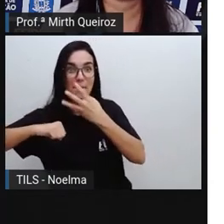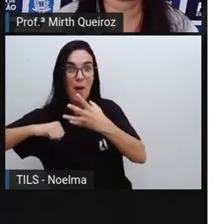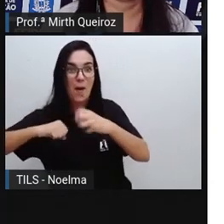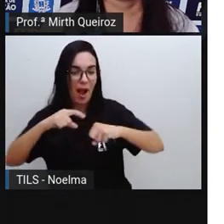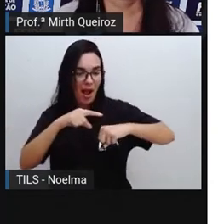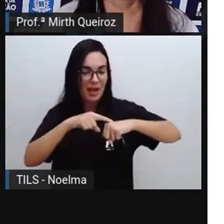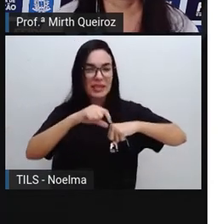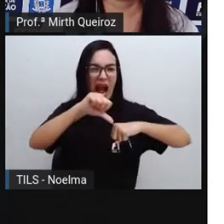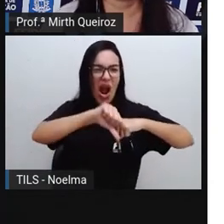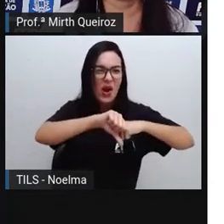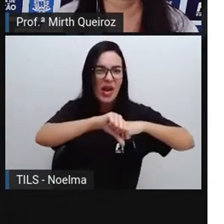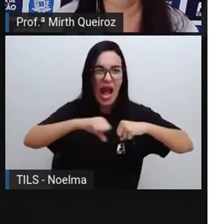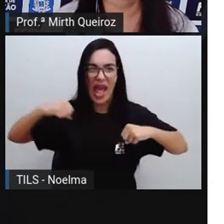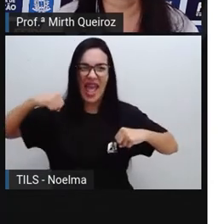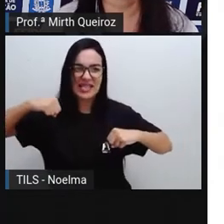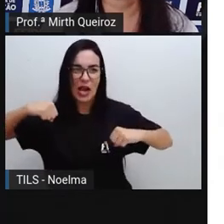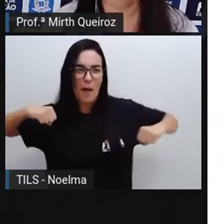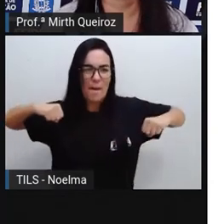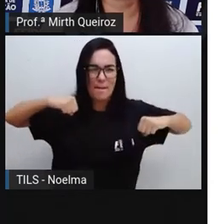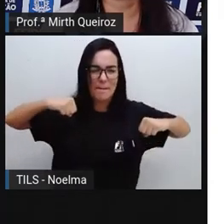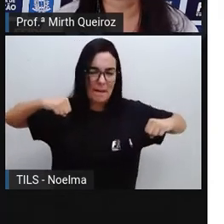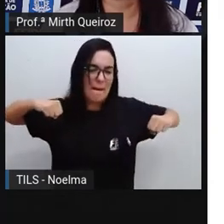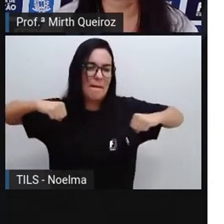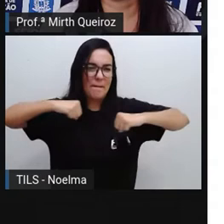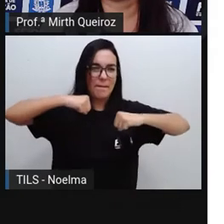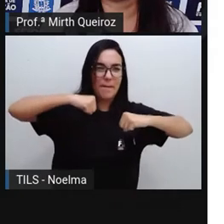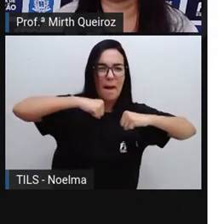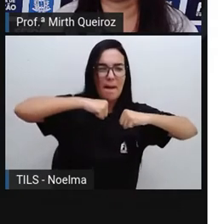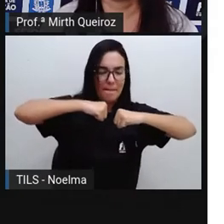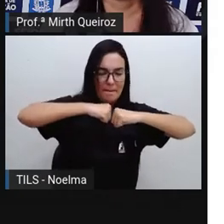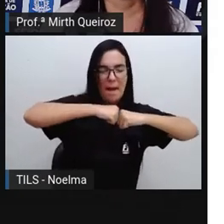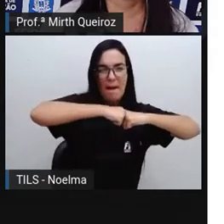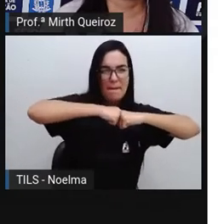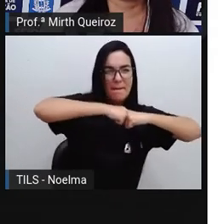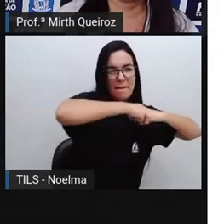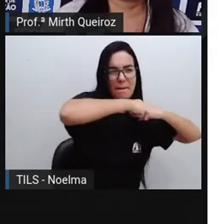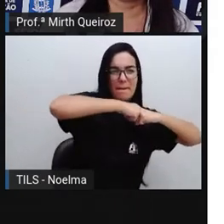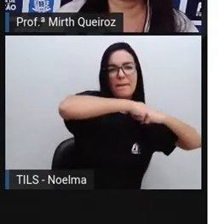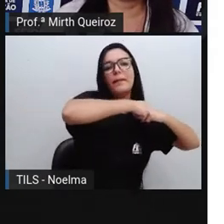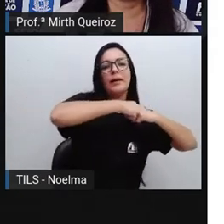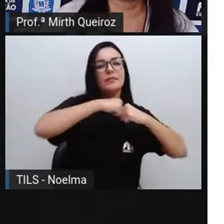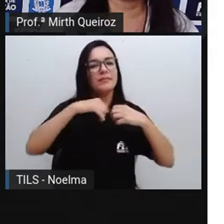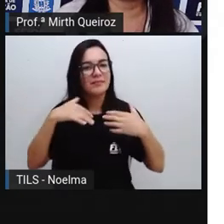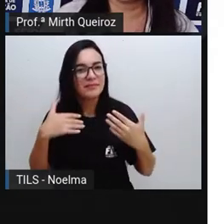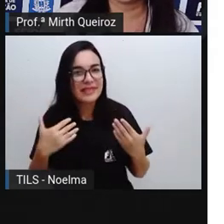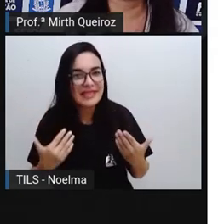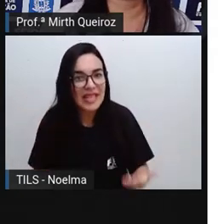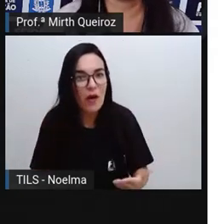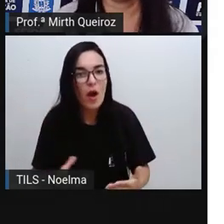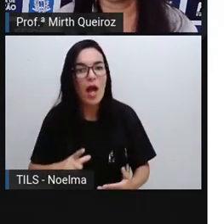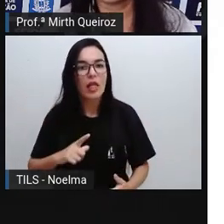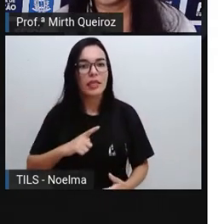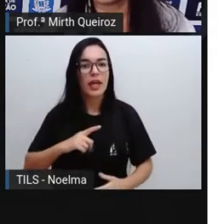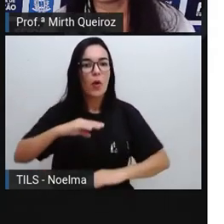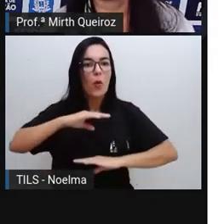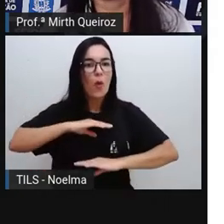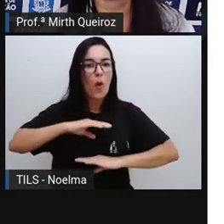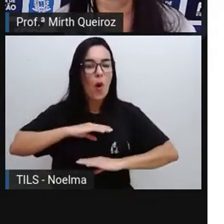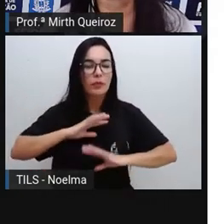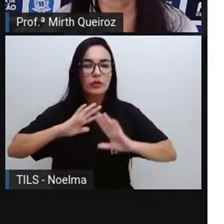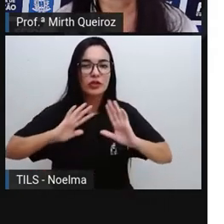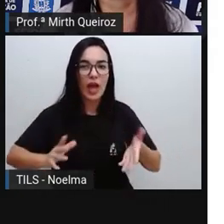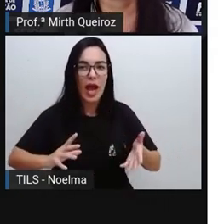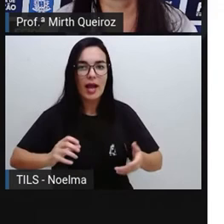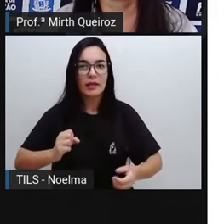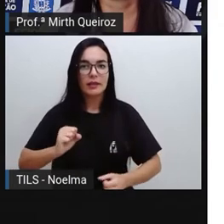defesa. Então, geralmente, as vacinas, elas são feitas, em sua maioria, por micro-organismos mortos, ou, então,